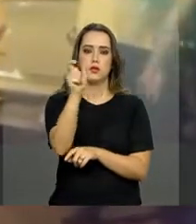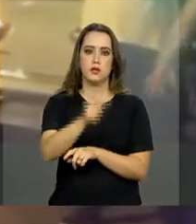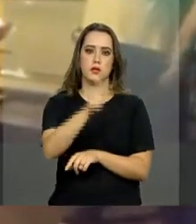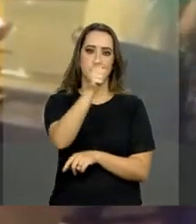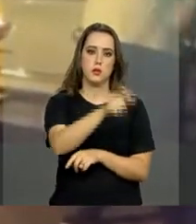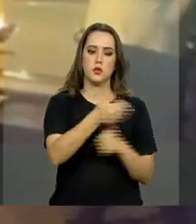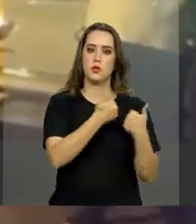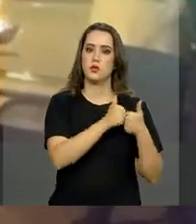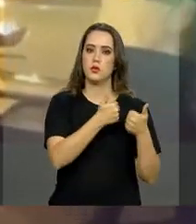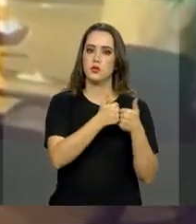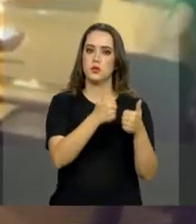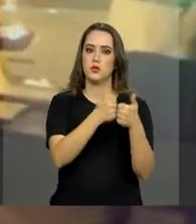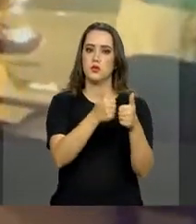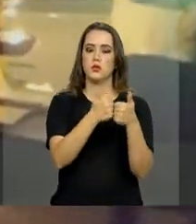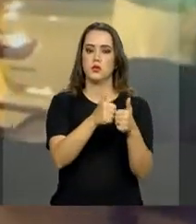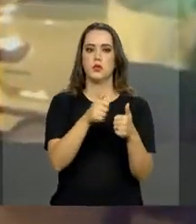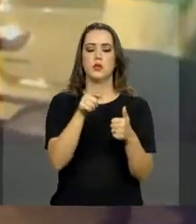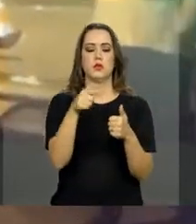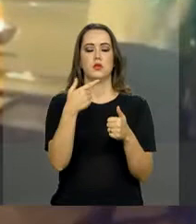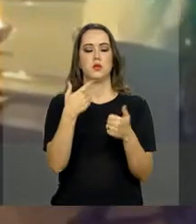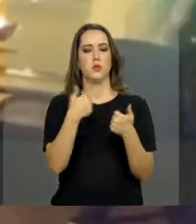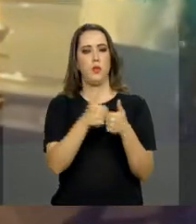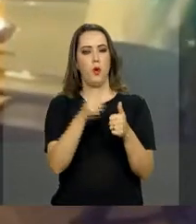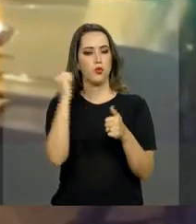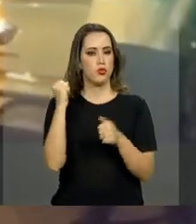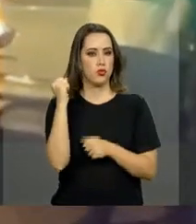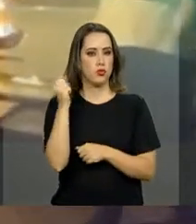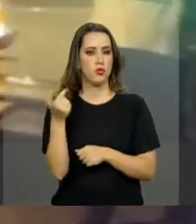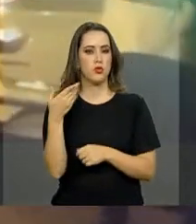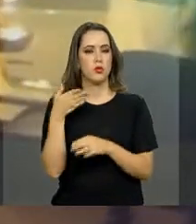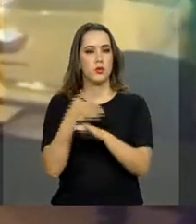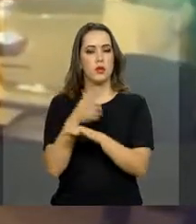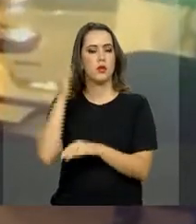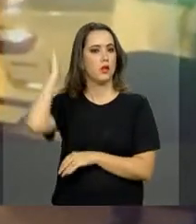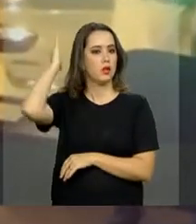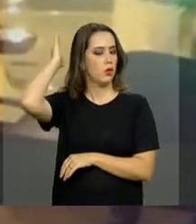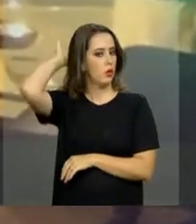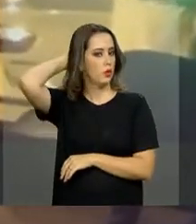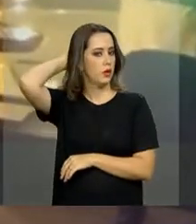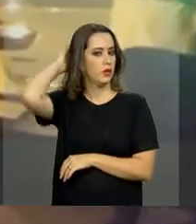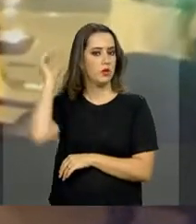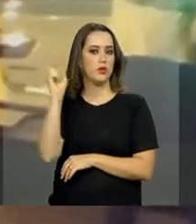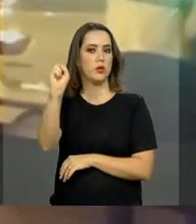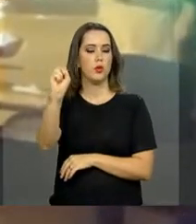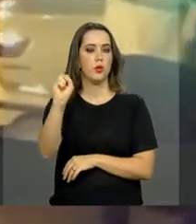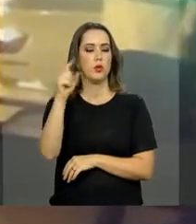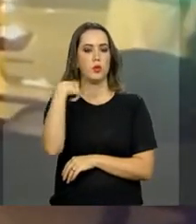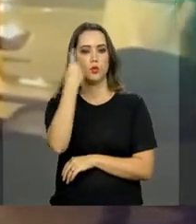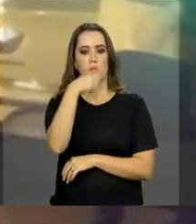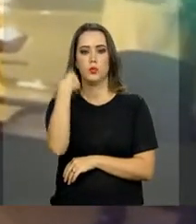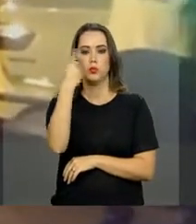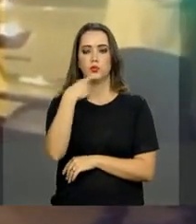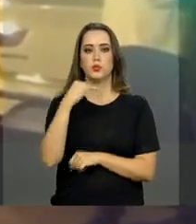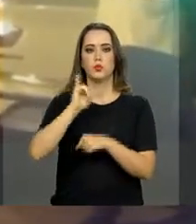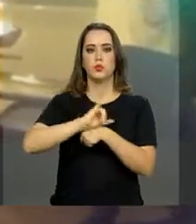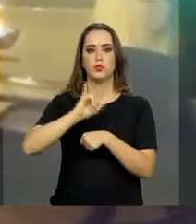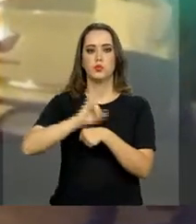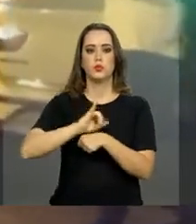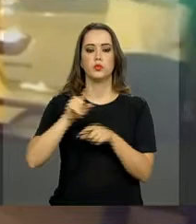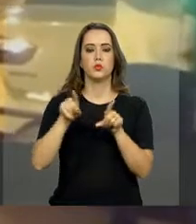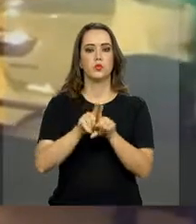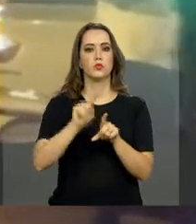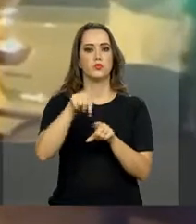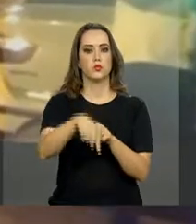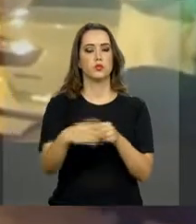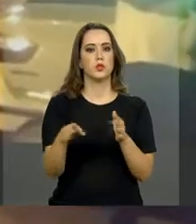seguirão de ônibus para Goiô-Ere, cidade do interior do Paraná, a oito horas da capital. De Curitiba, o voo da